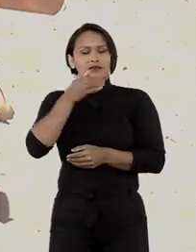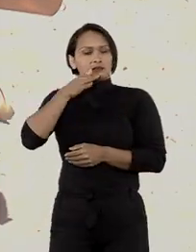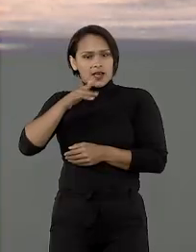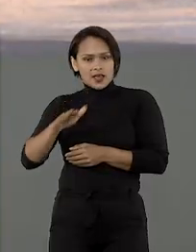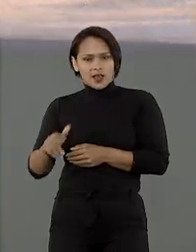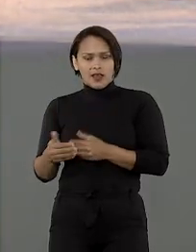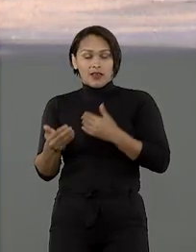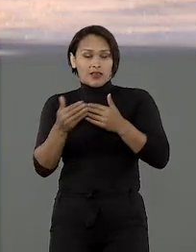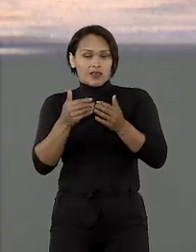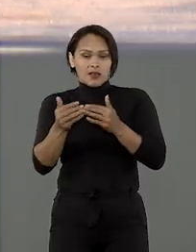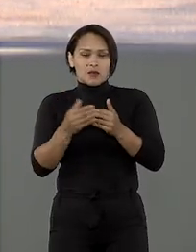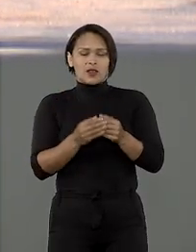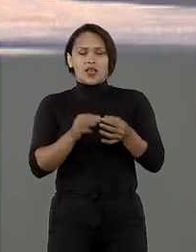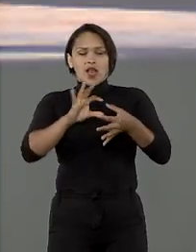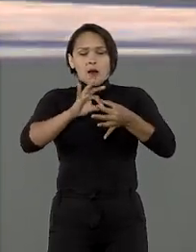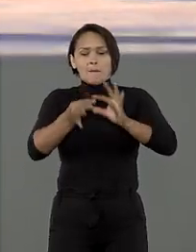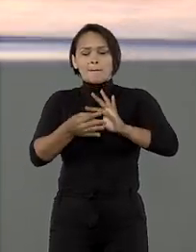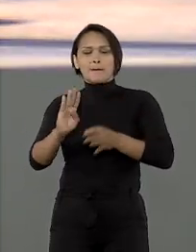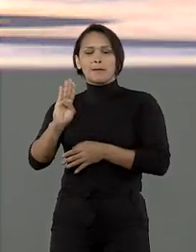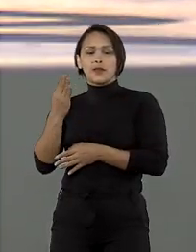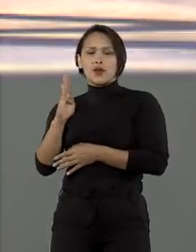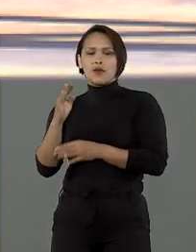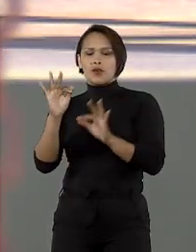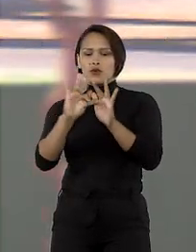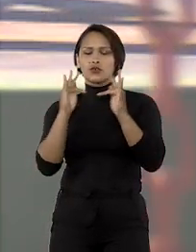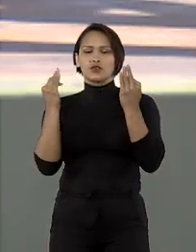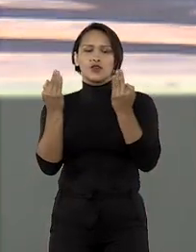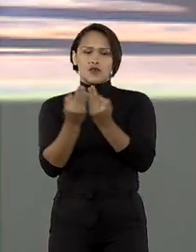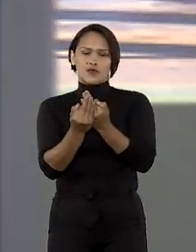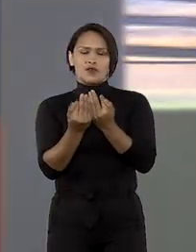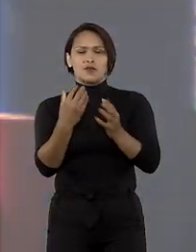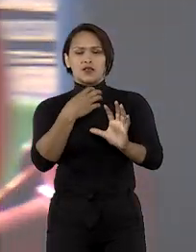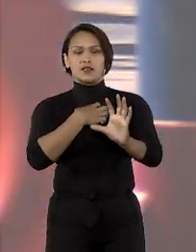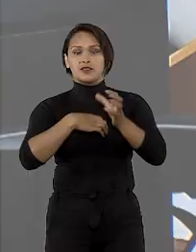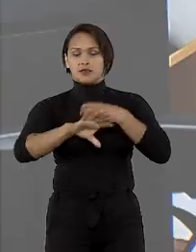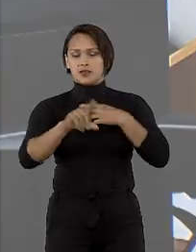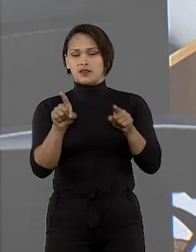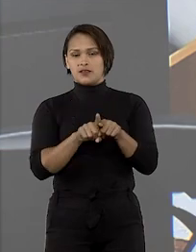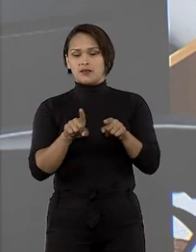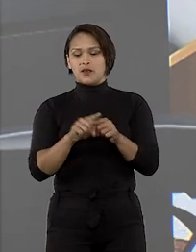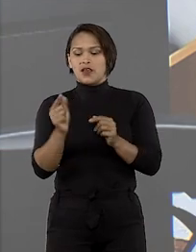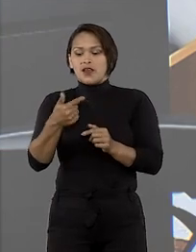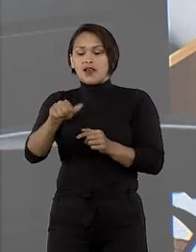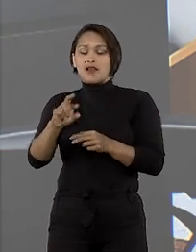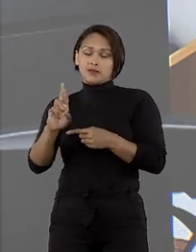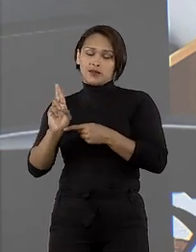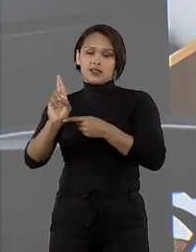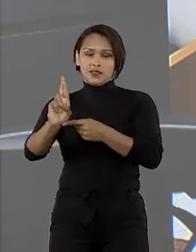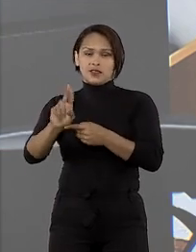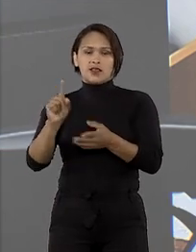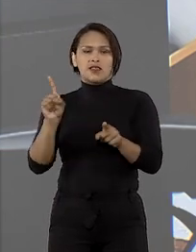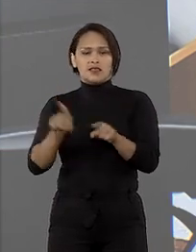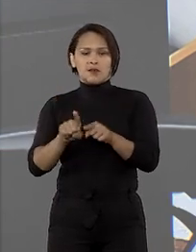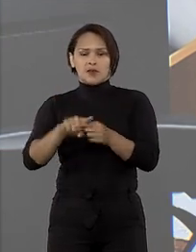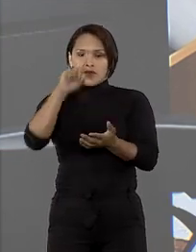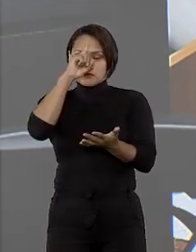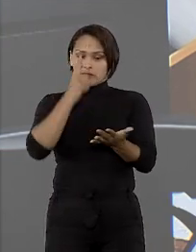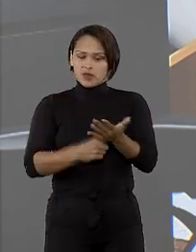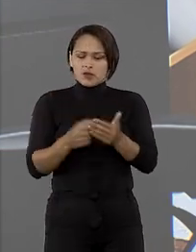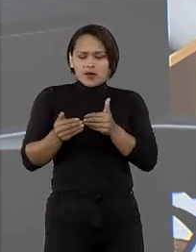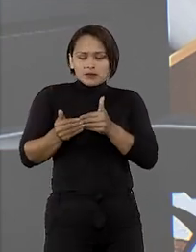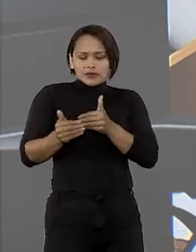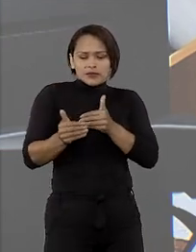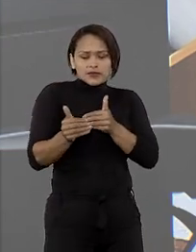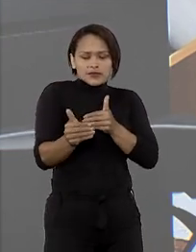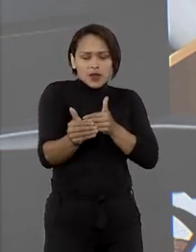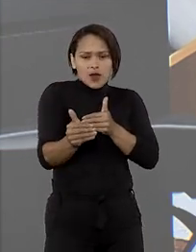independentemente da natureza biológica ou socioafetiva. Por outro lado, a ministra relatora afirmou que, apesar do